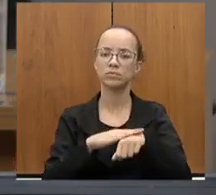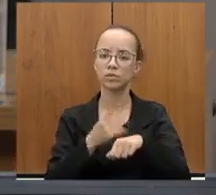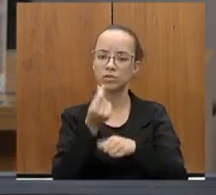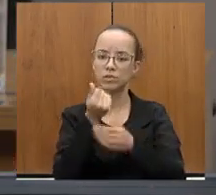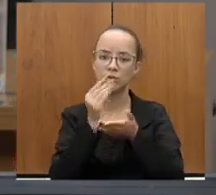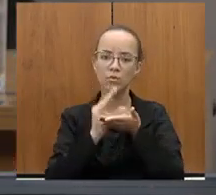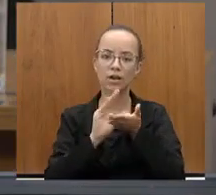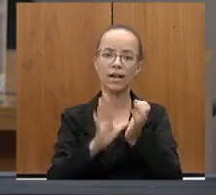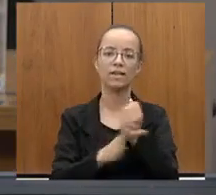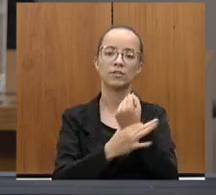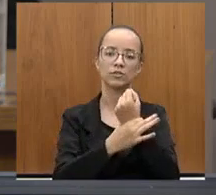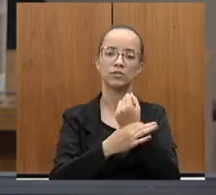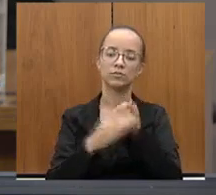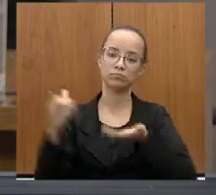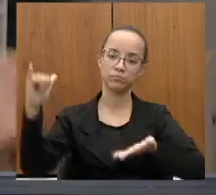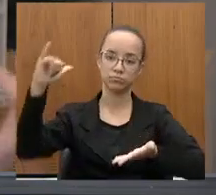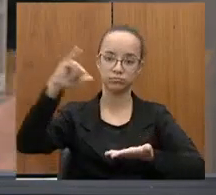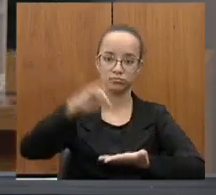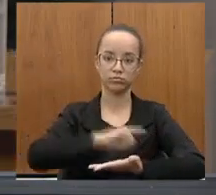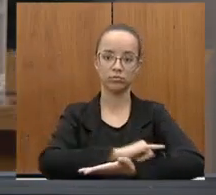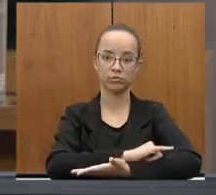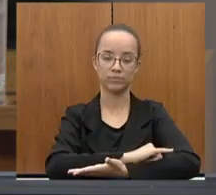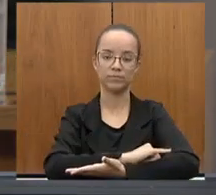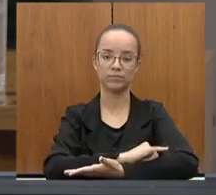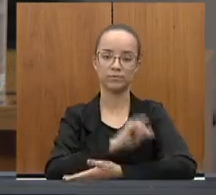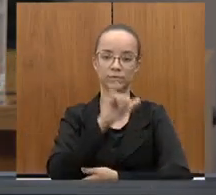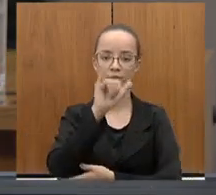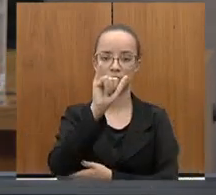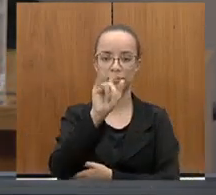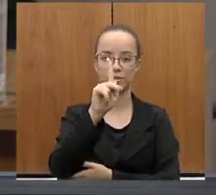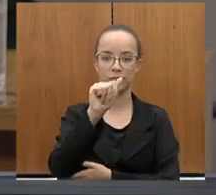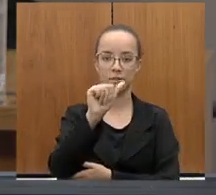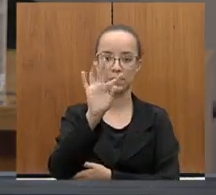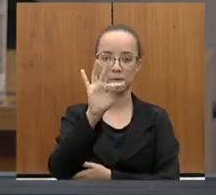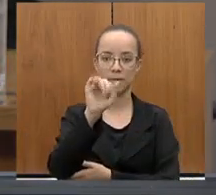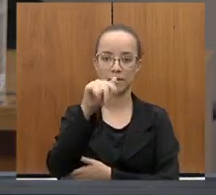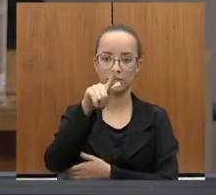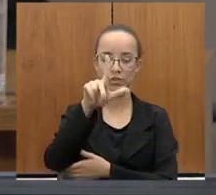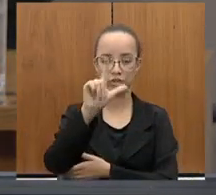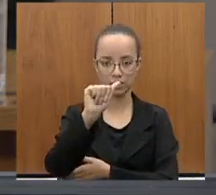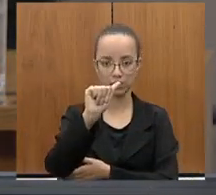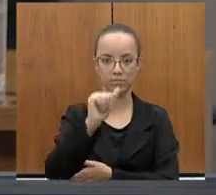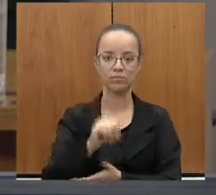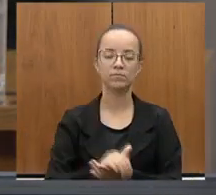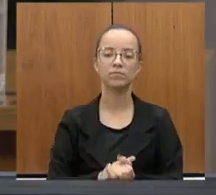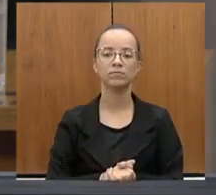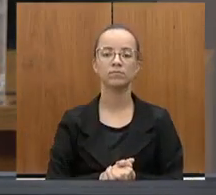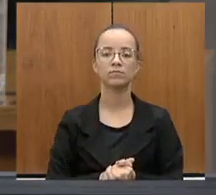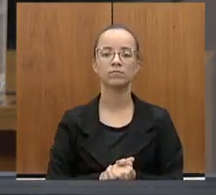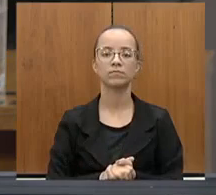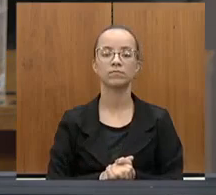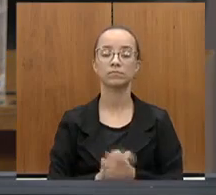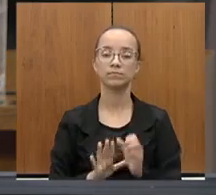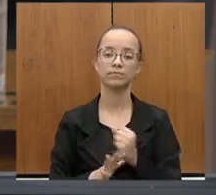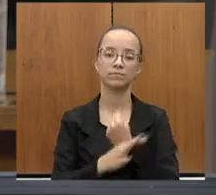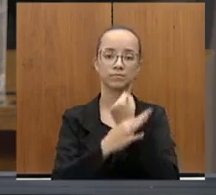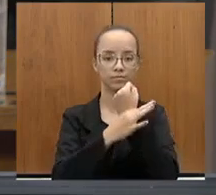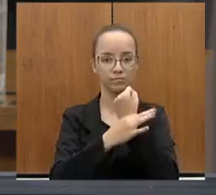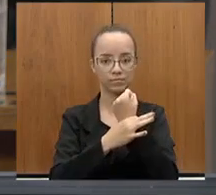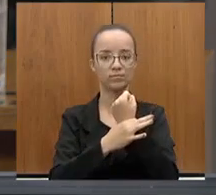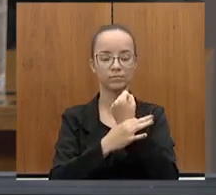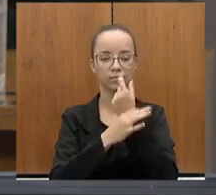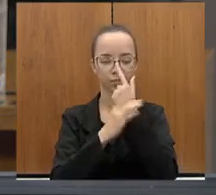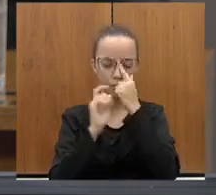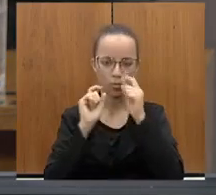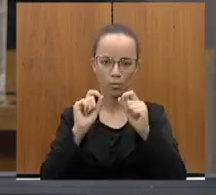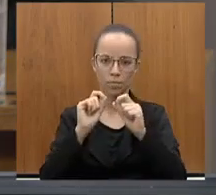para o aeroporto de Patinga, através do Fundo Nacional de Aviação Civil, garantir que